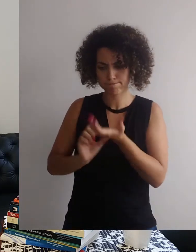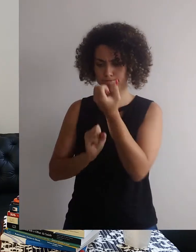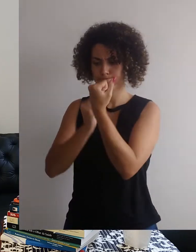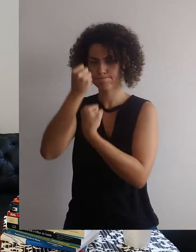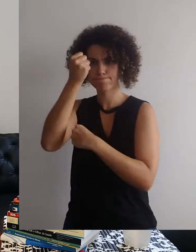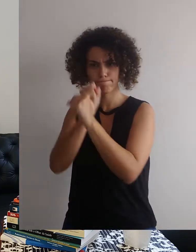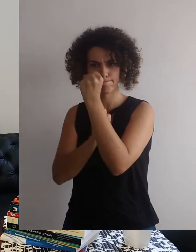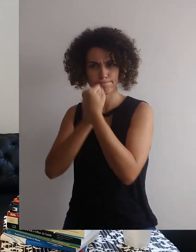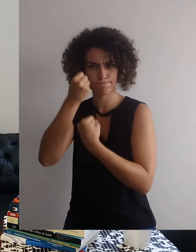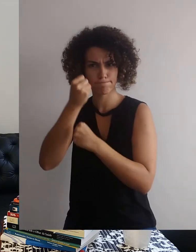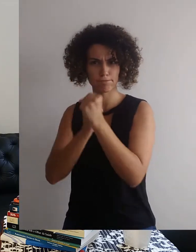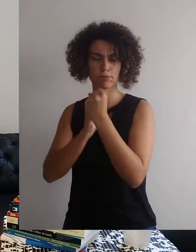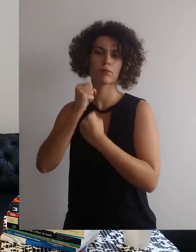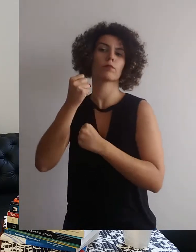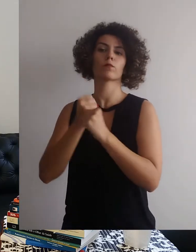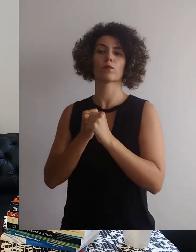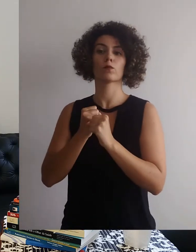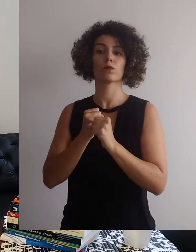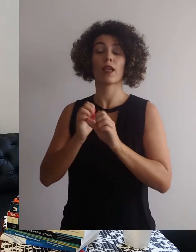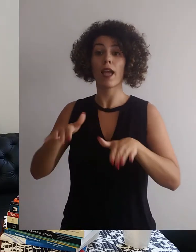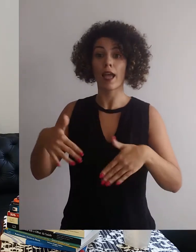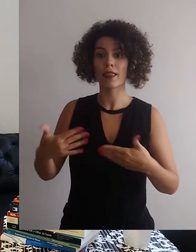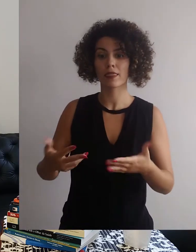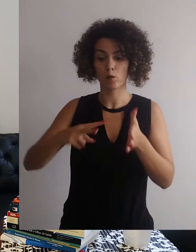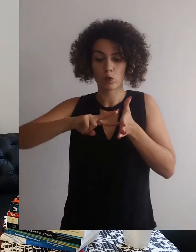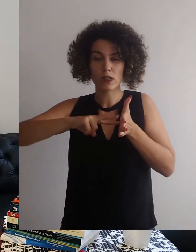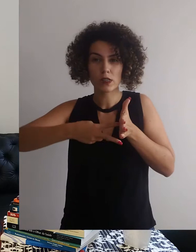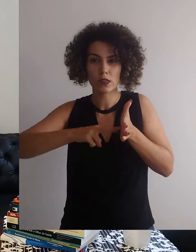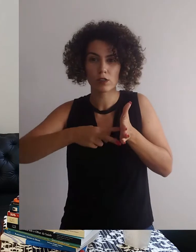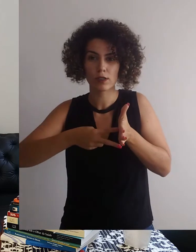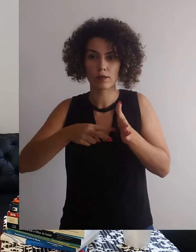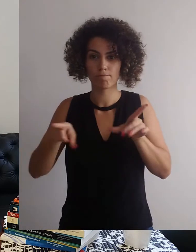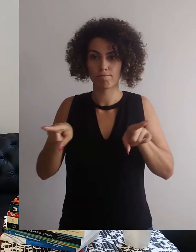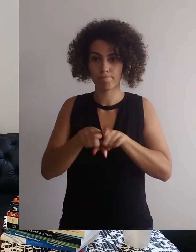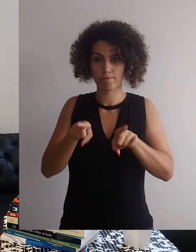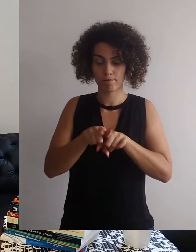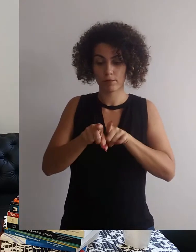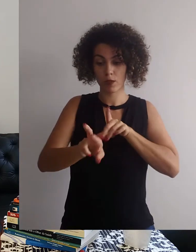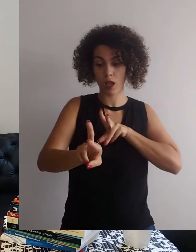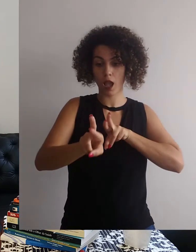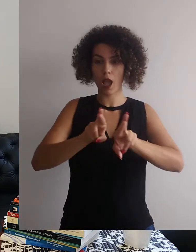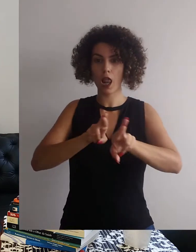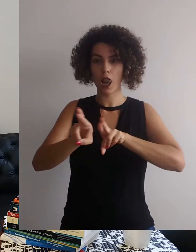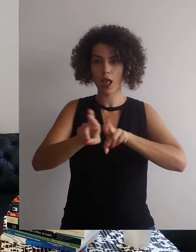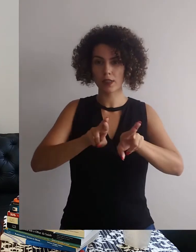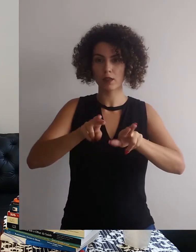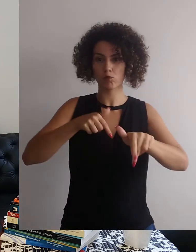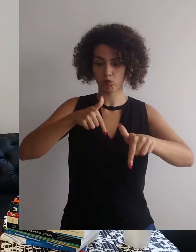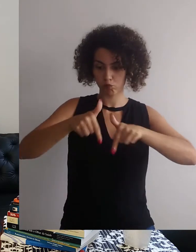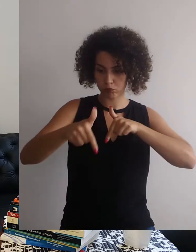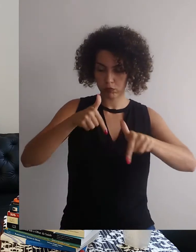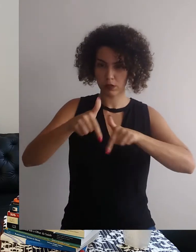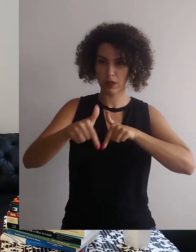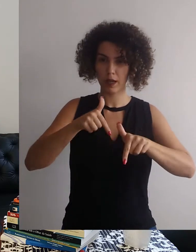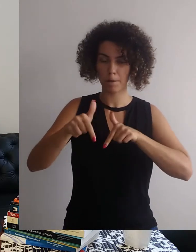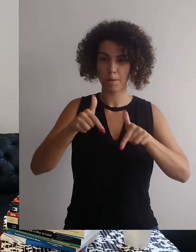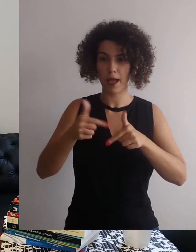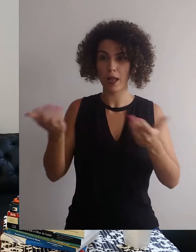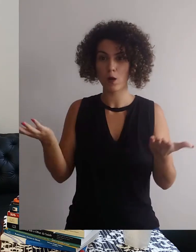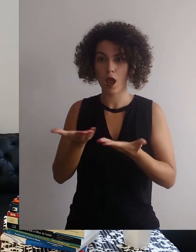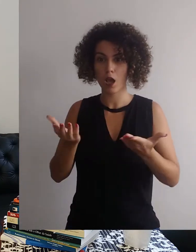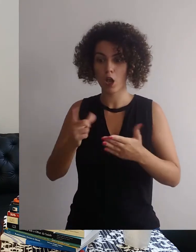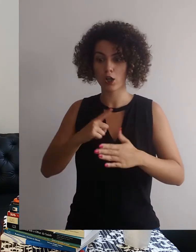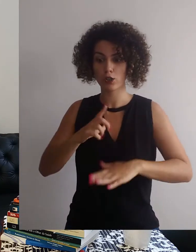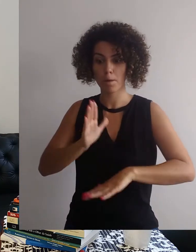contemporâneas da instalação de fábricas nos processos de industrialização urbana. Consequentemente, as organizações sindicais